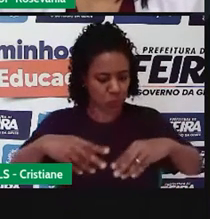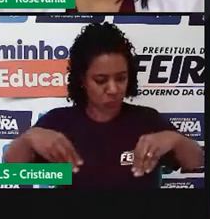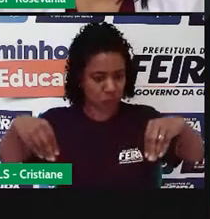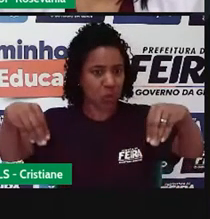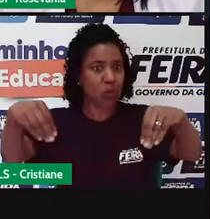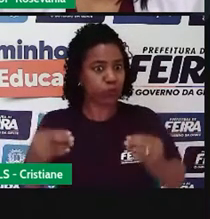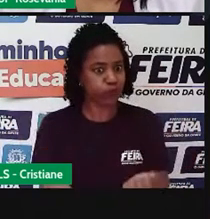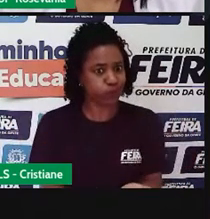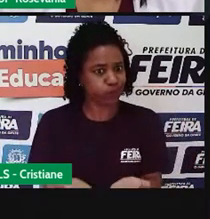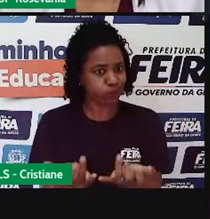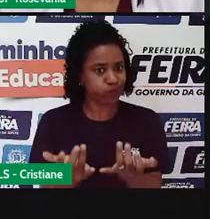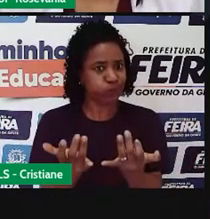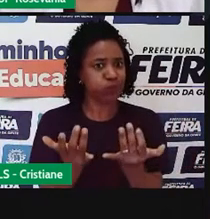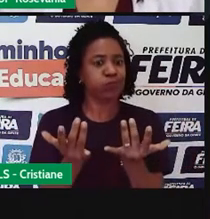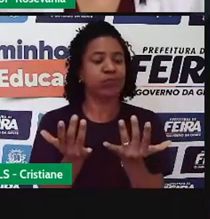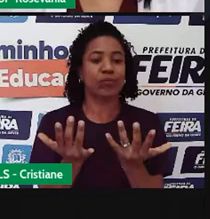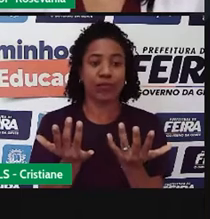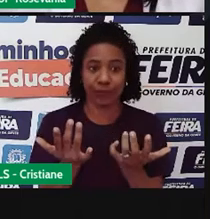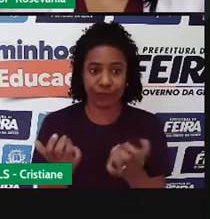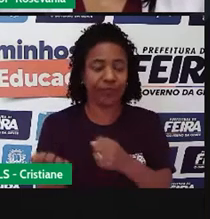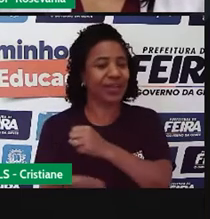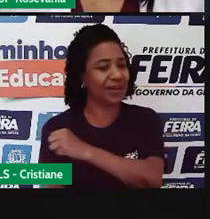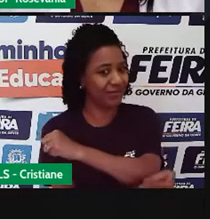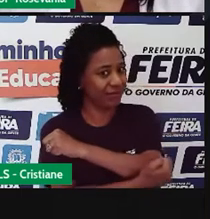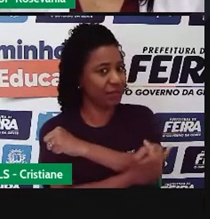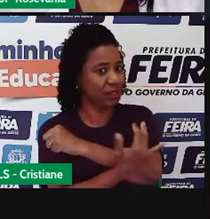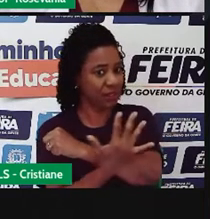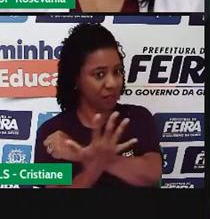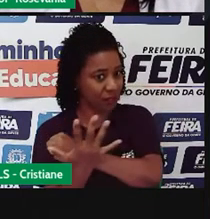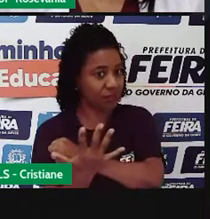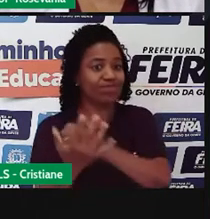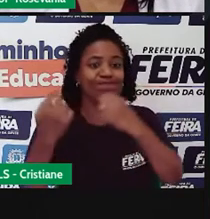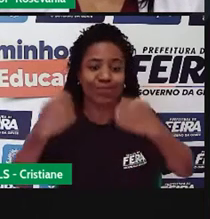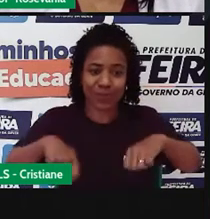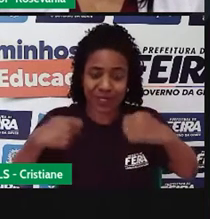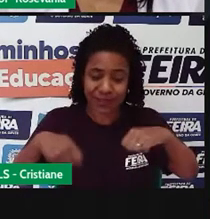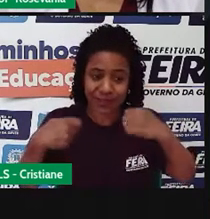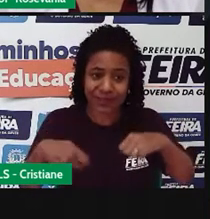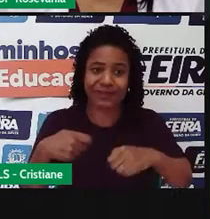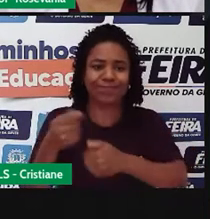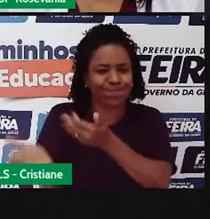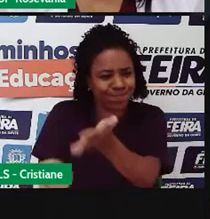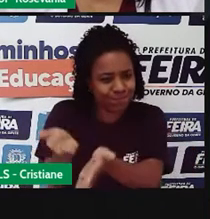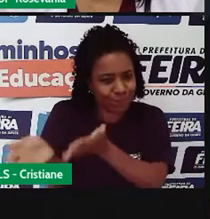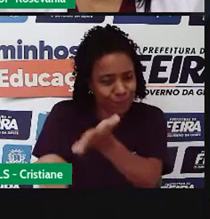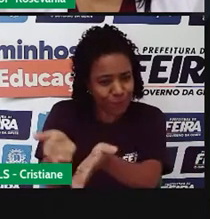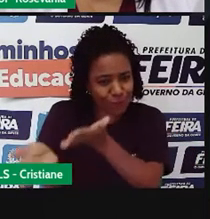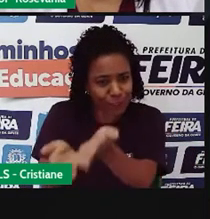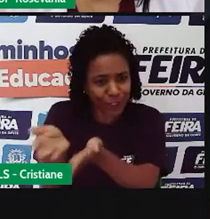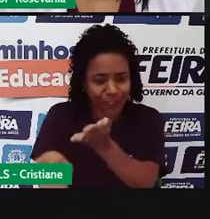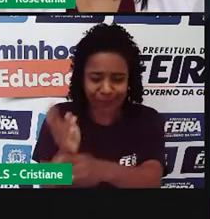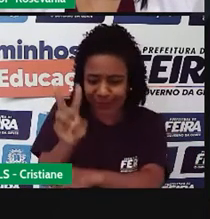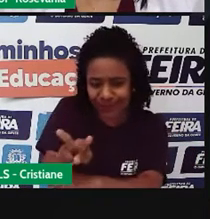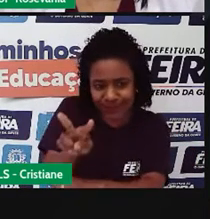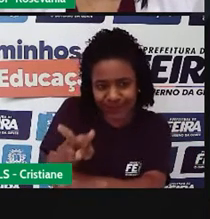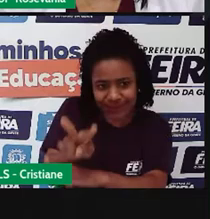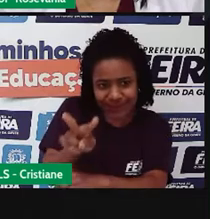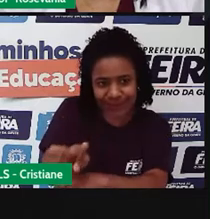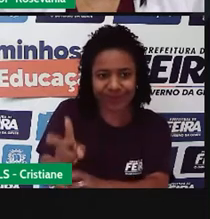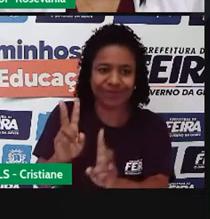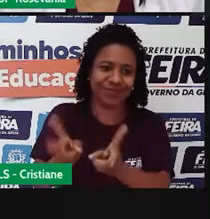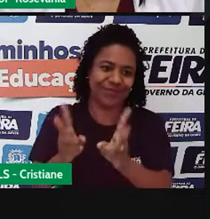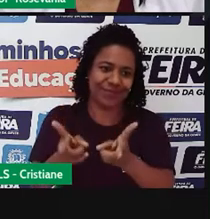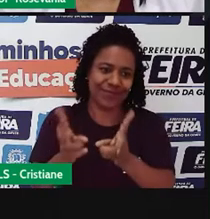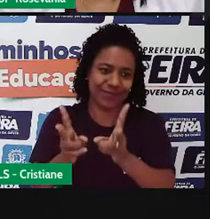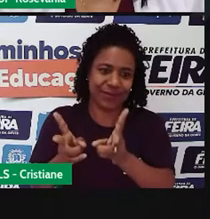atenção. Então, de qualquer forma, a vegetação daqui precisa, né, que ela se mantenha o mais preservada possível, para